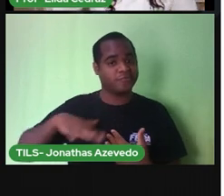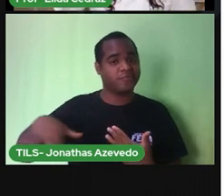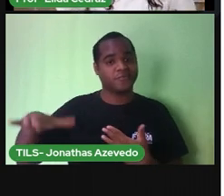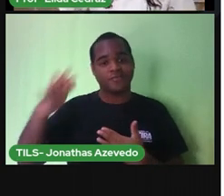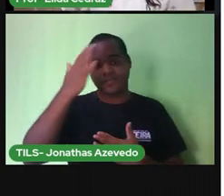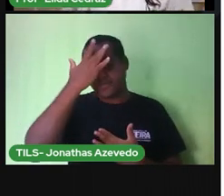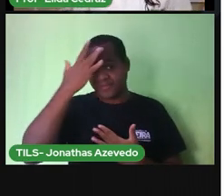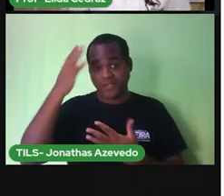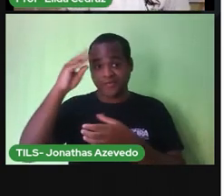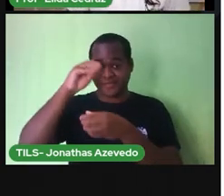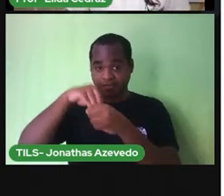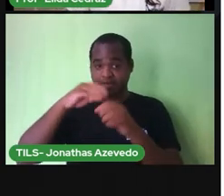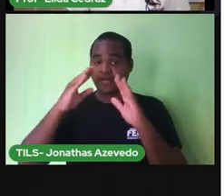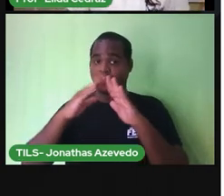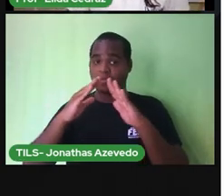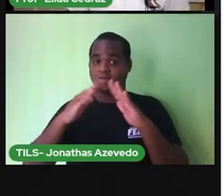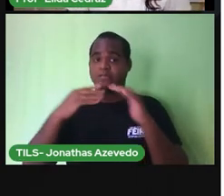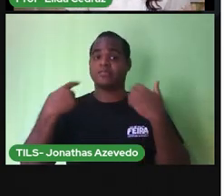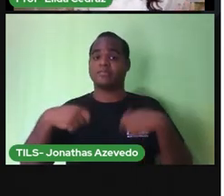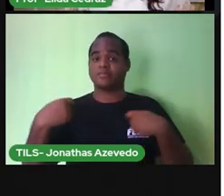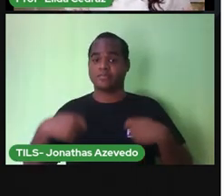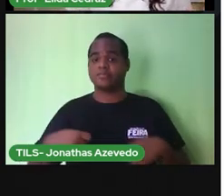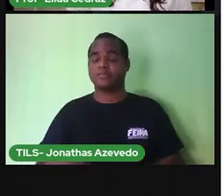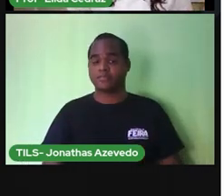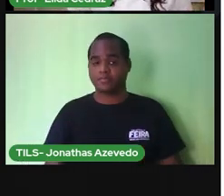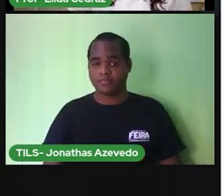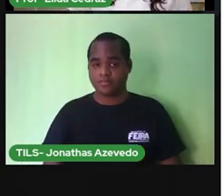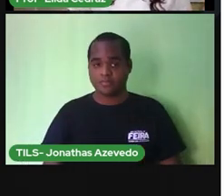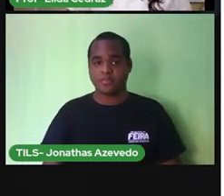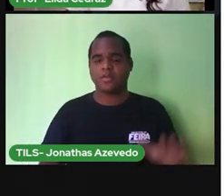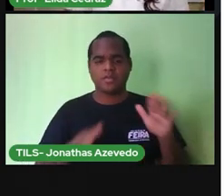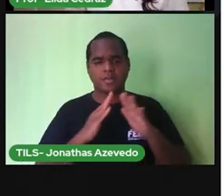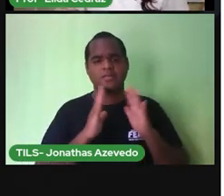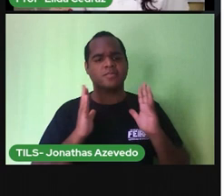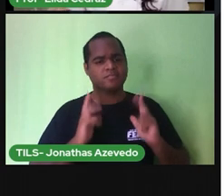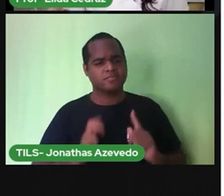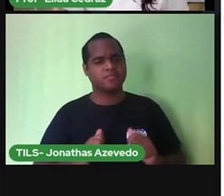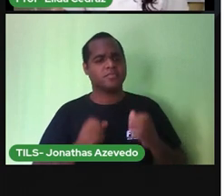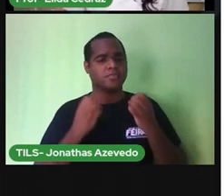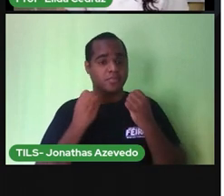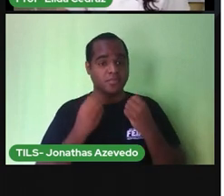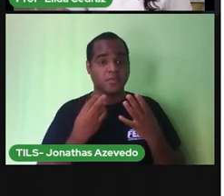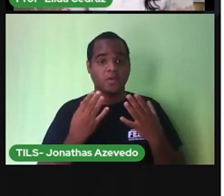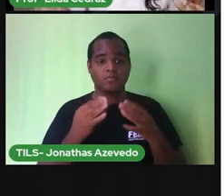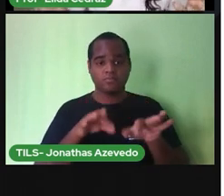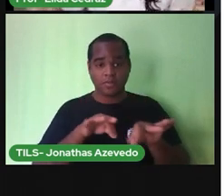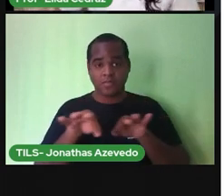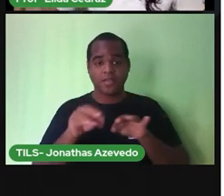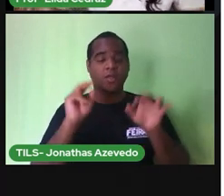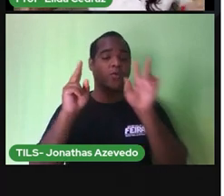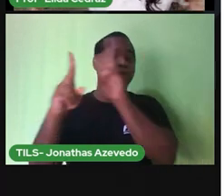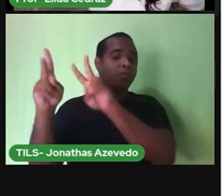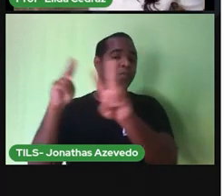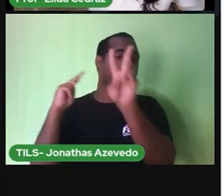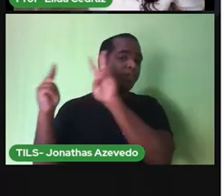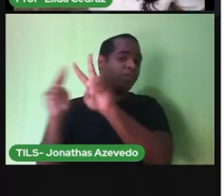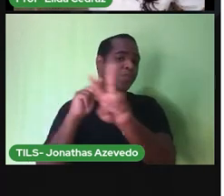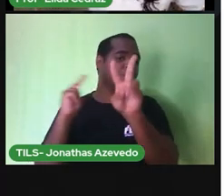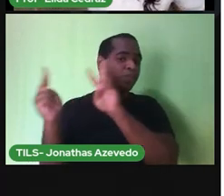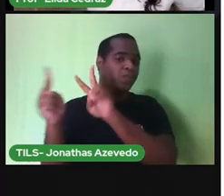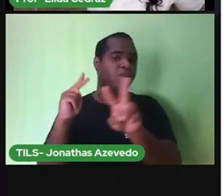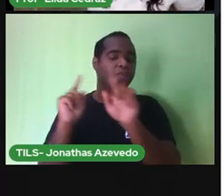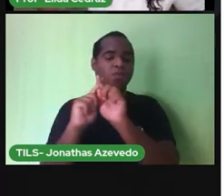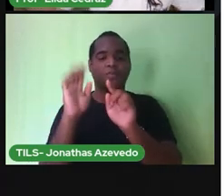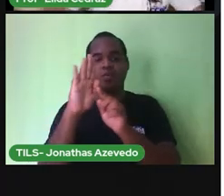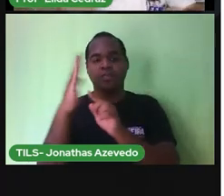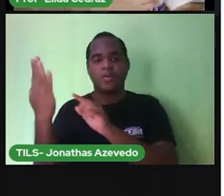pessoas que estão dentro de casa manter a casa limpa e arejada arejada eu vou deixar a porta